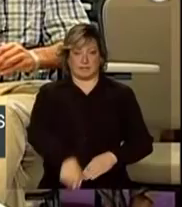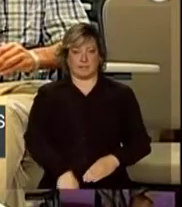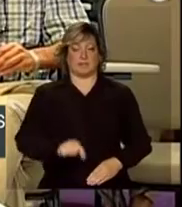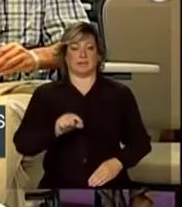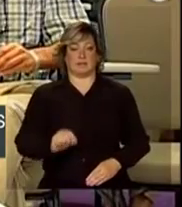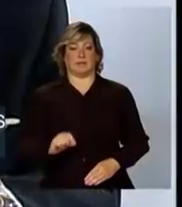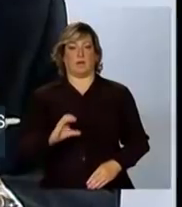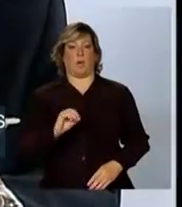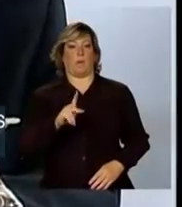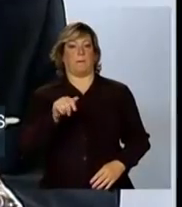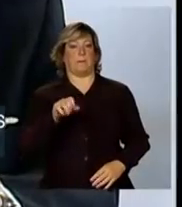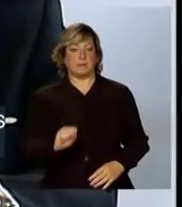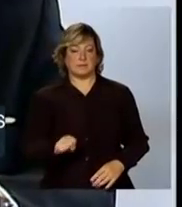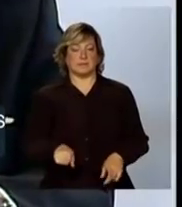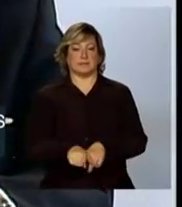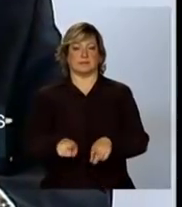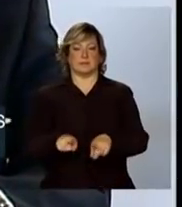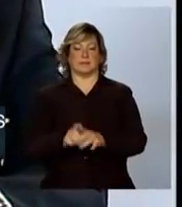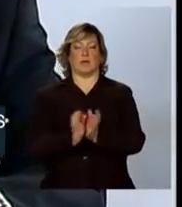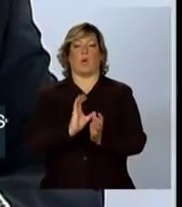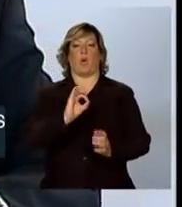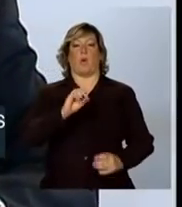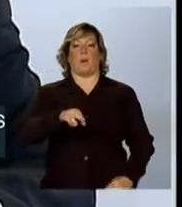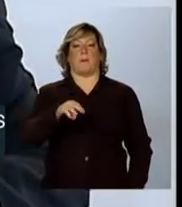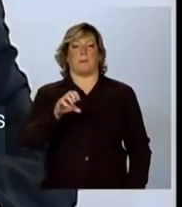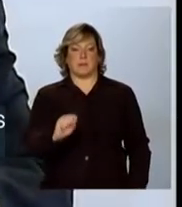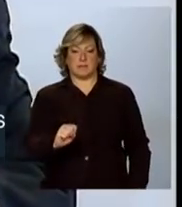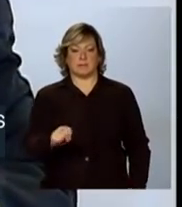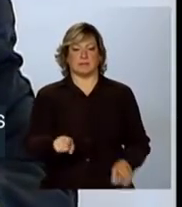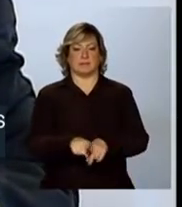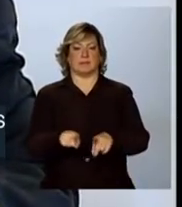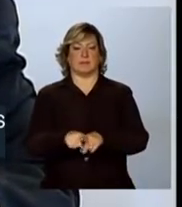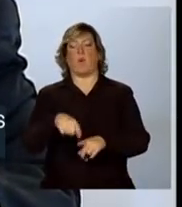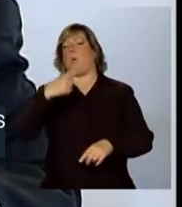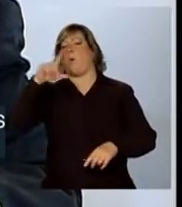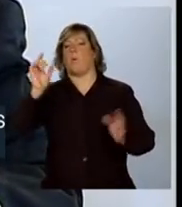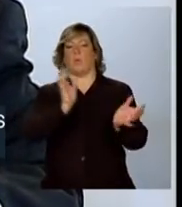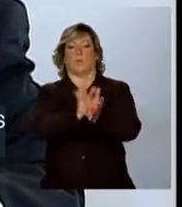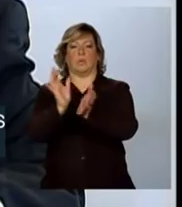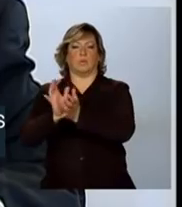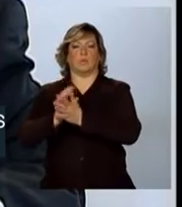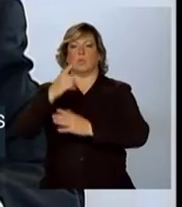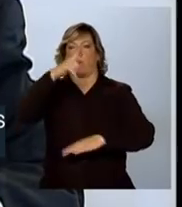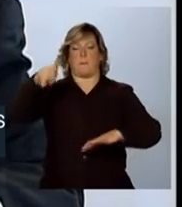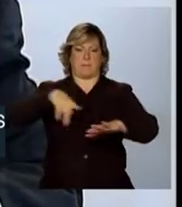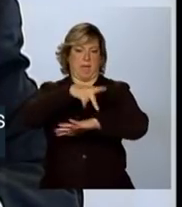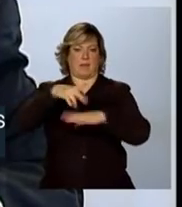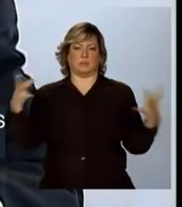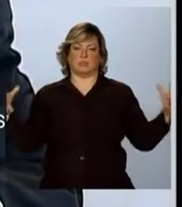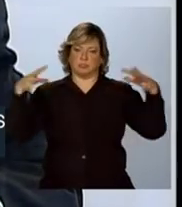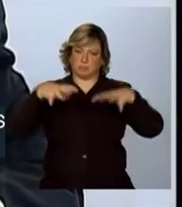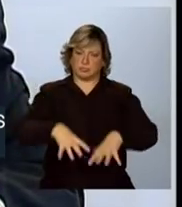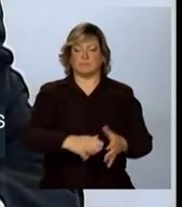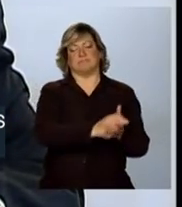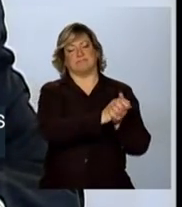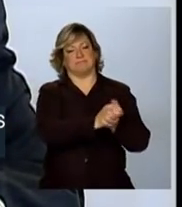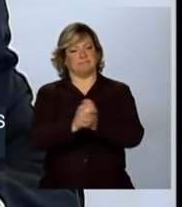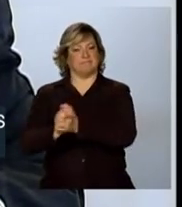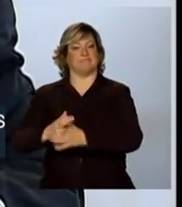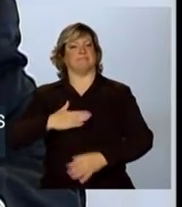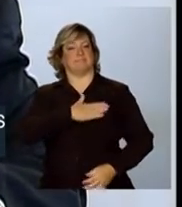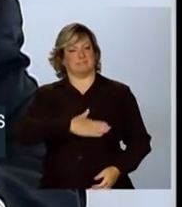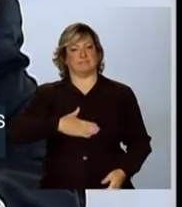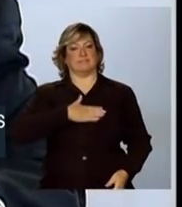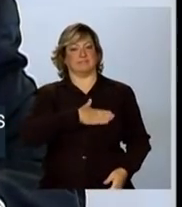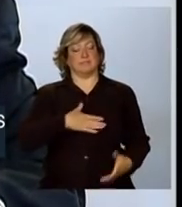OPAS, da OMS, de outros organismos internacionais. É um prazer para nós,